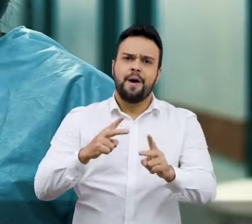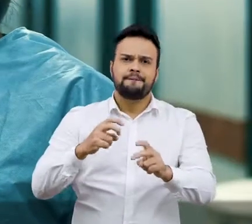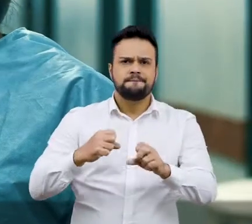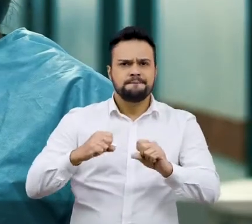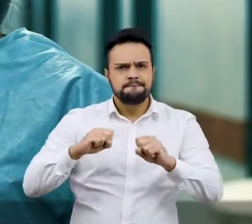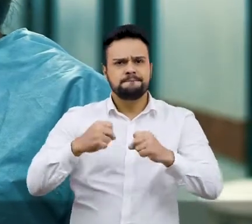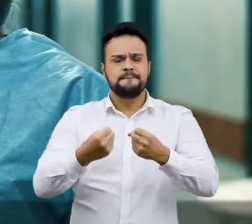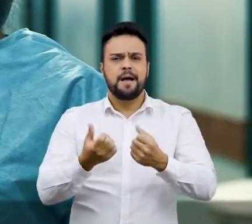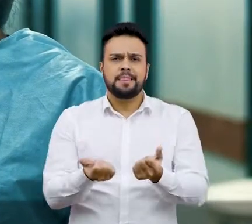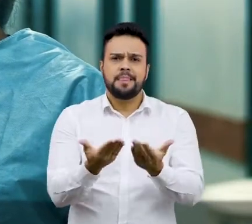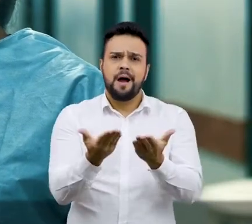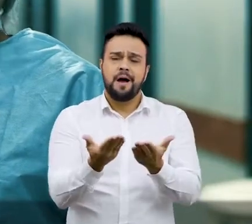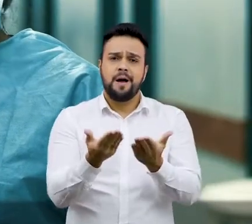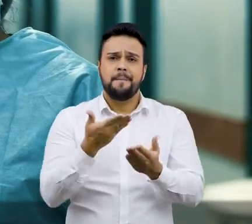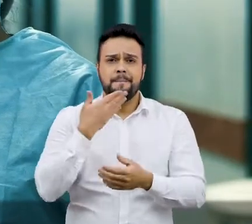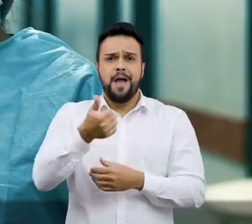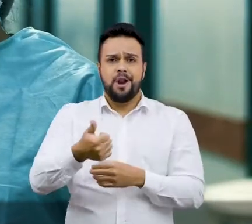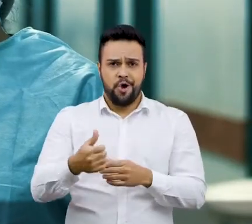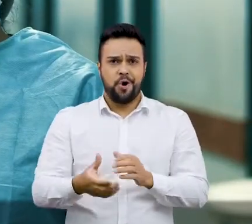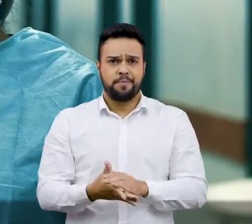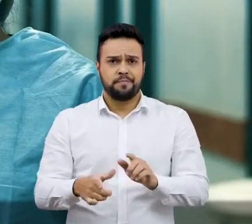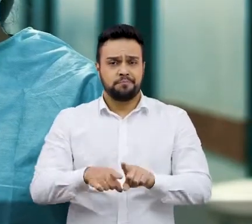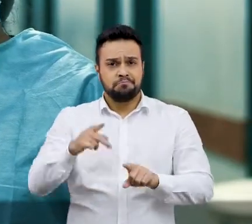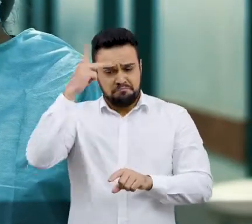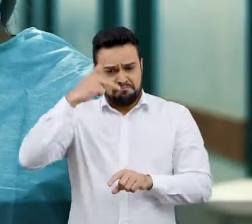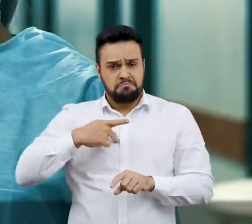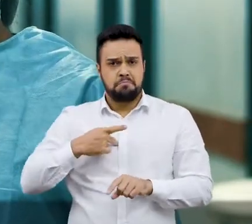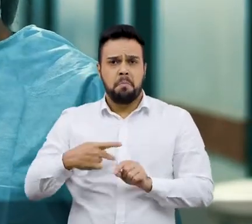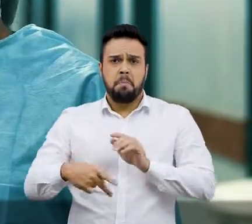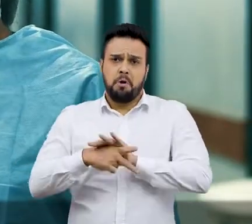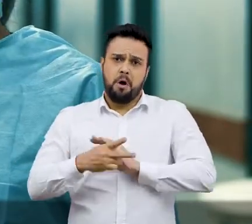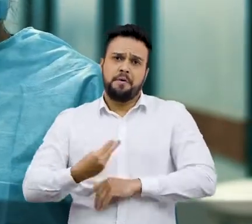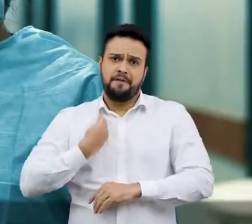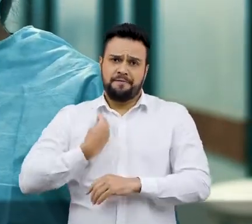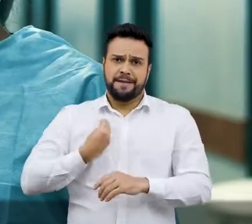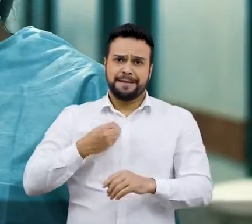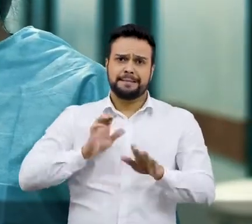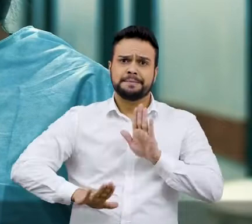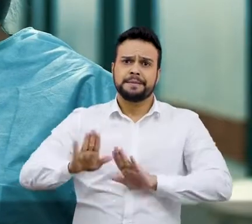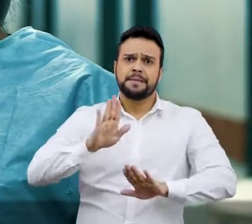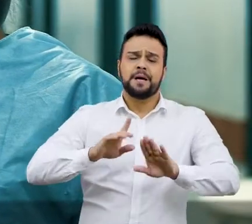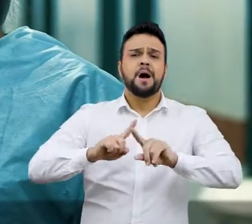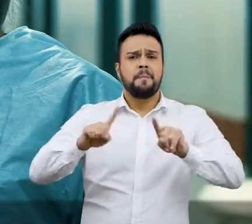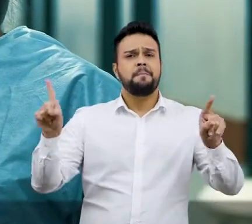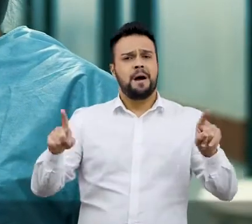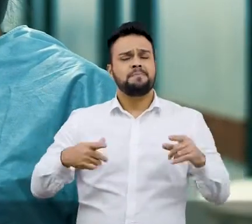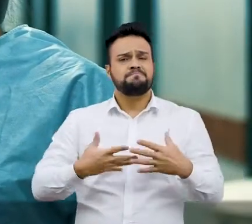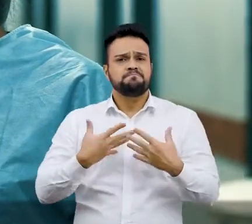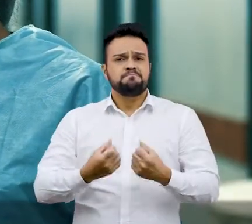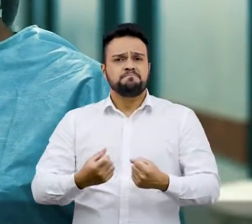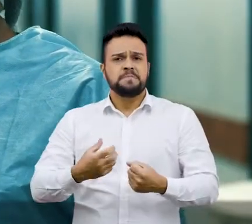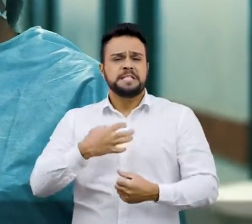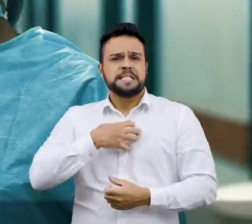melhor e arriscando a própria vida, sim. Mas é muito gratificante